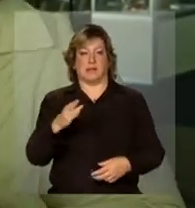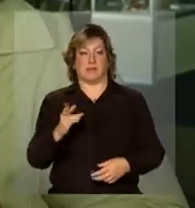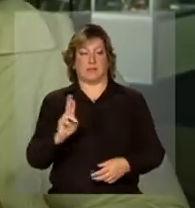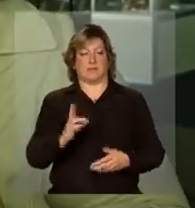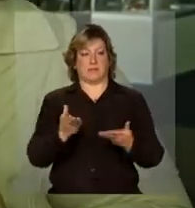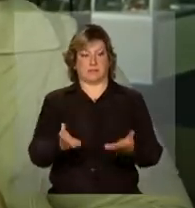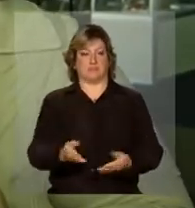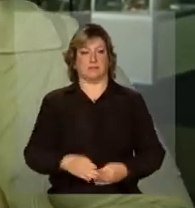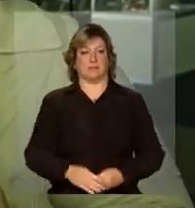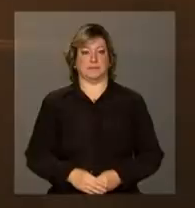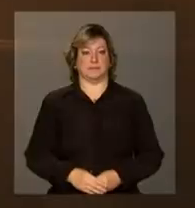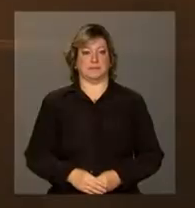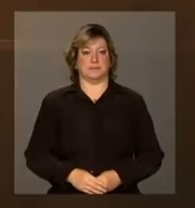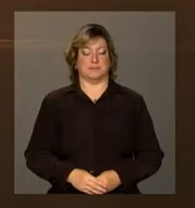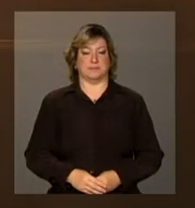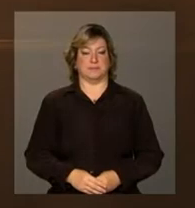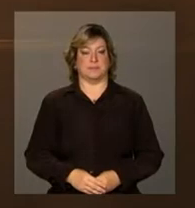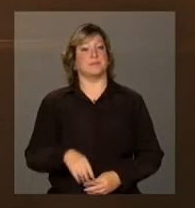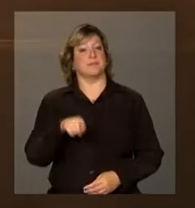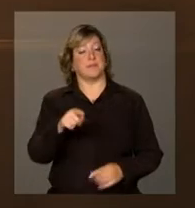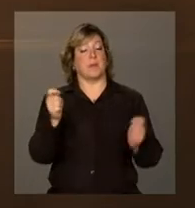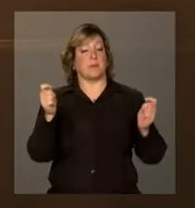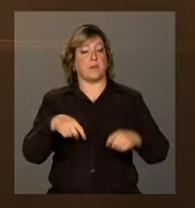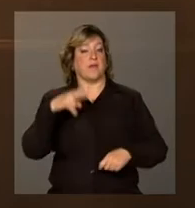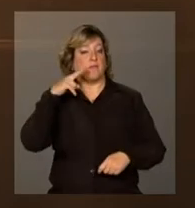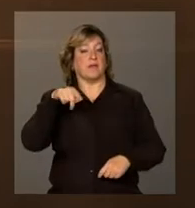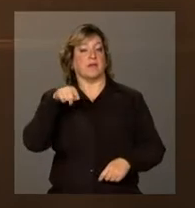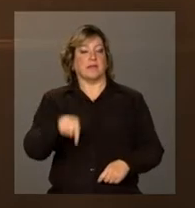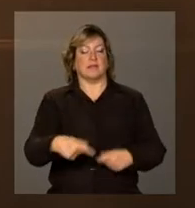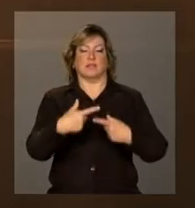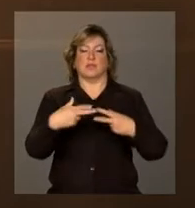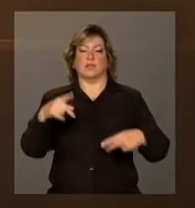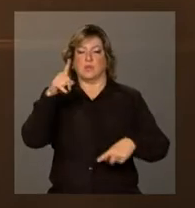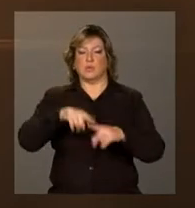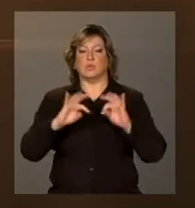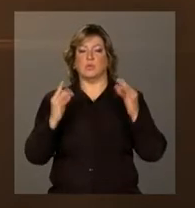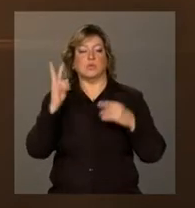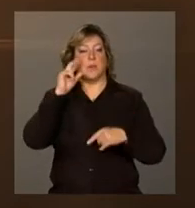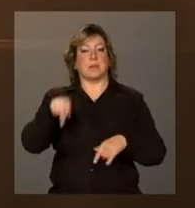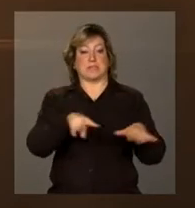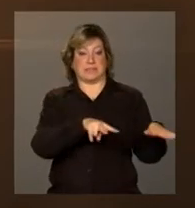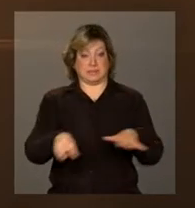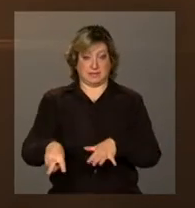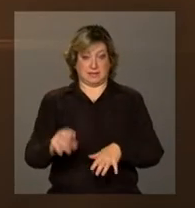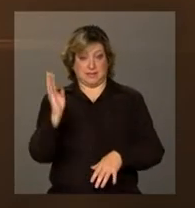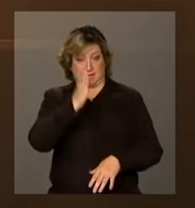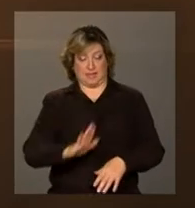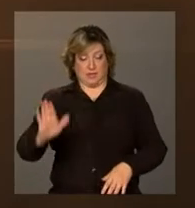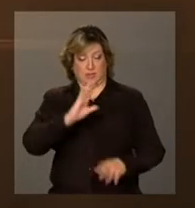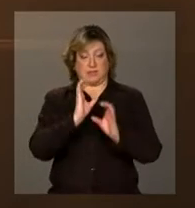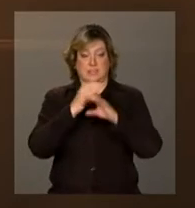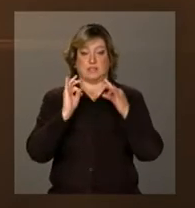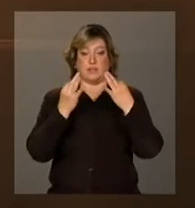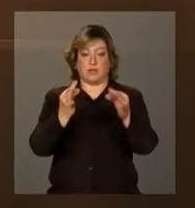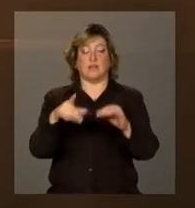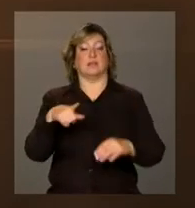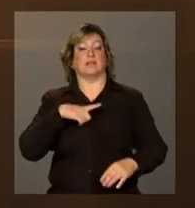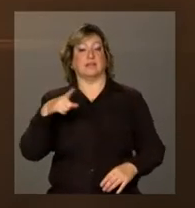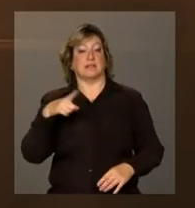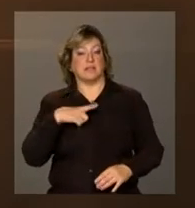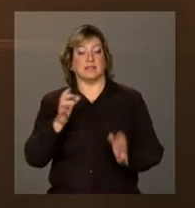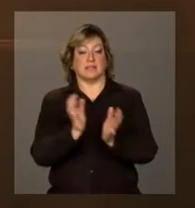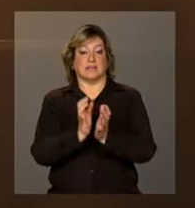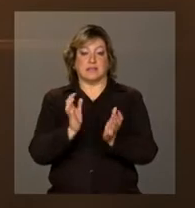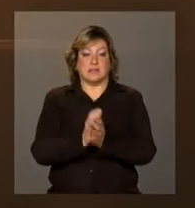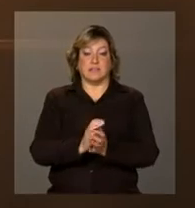para a TVNBR. E você pode acompanhar a cobertura completa da Semana Nacional de Ciência e Tecnologia pelas redes sociais.